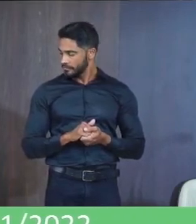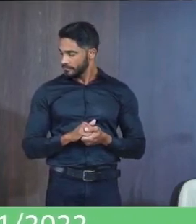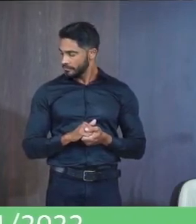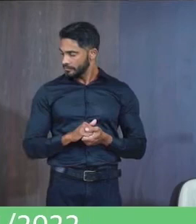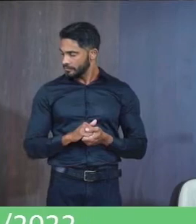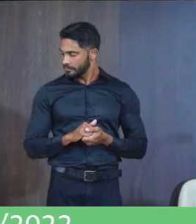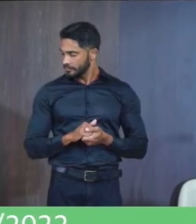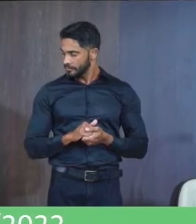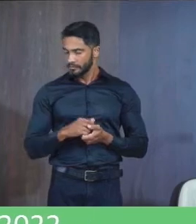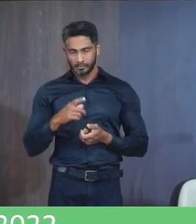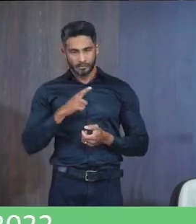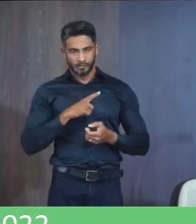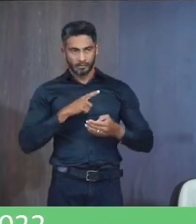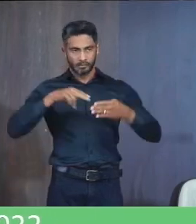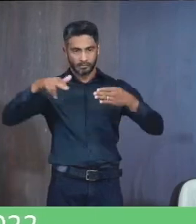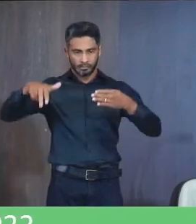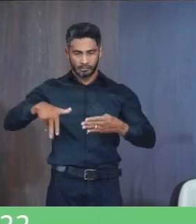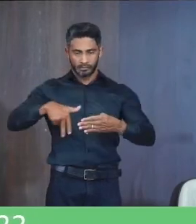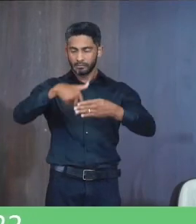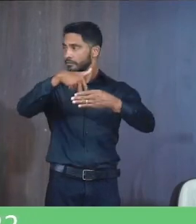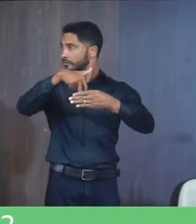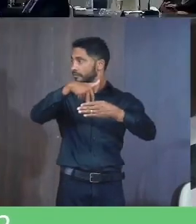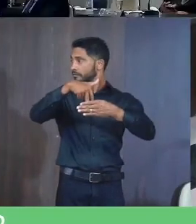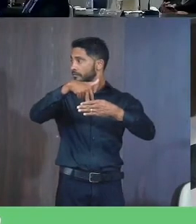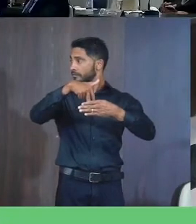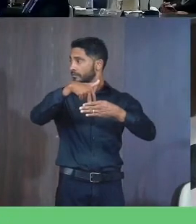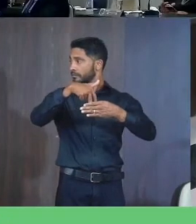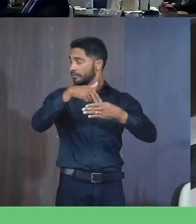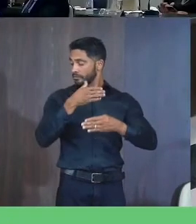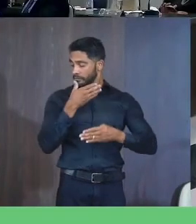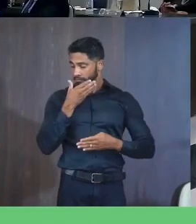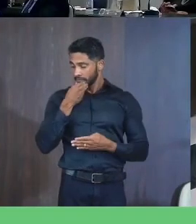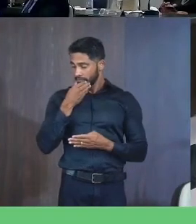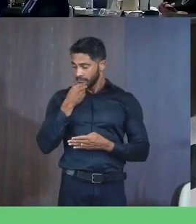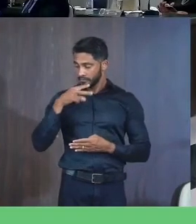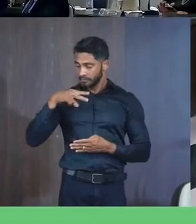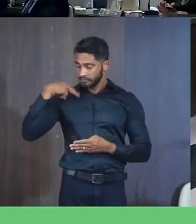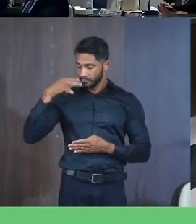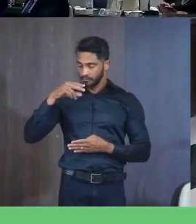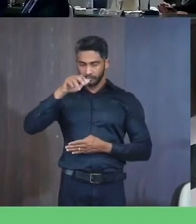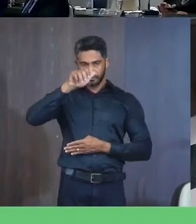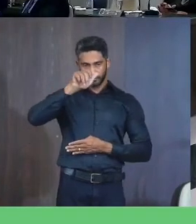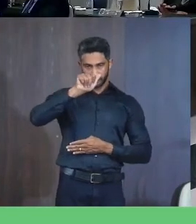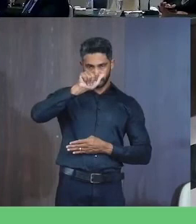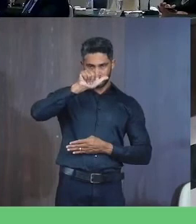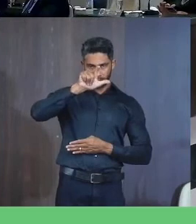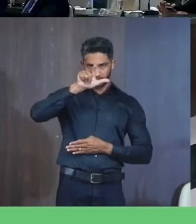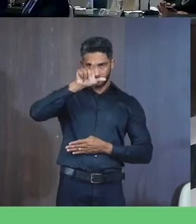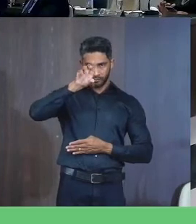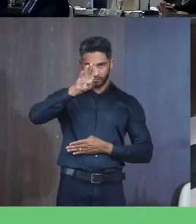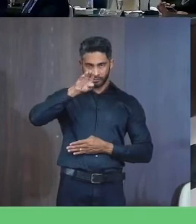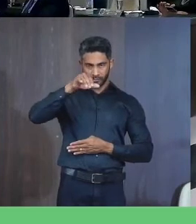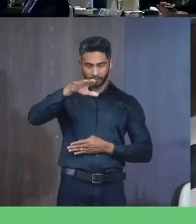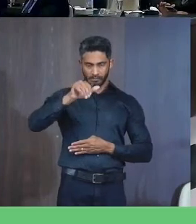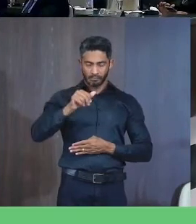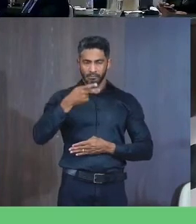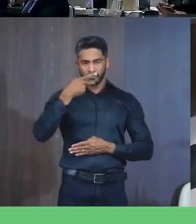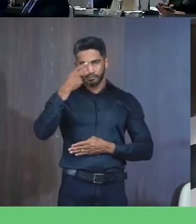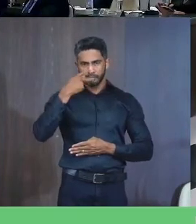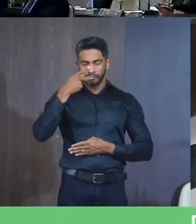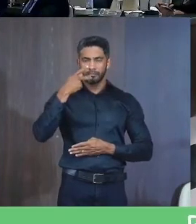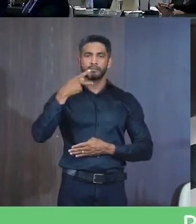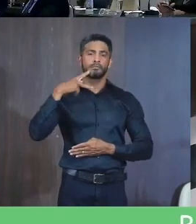Nós temos agora O orador escrito O senhor Vereador Sargento Almir Vai falar um pouquinho Sobre políticas